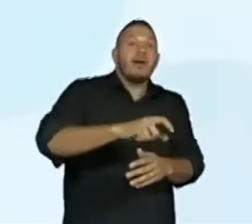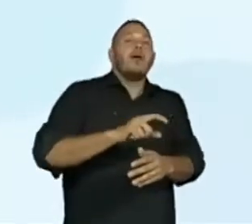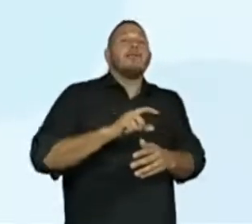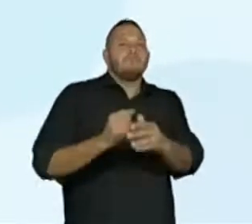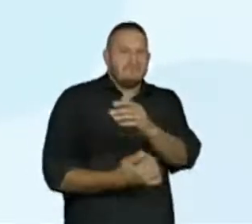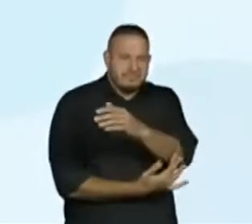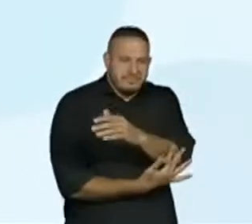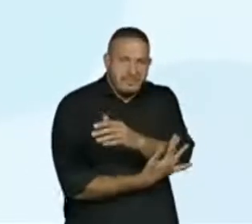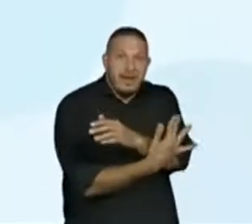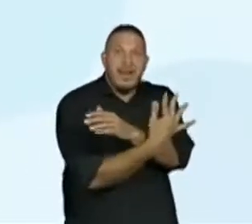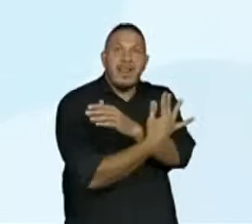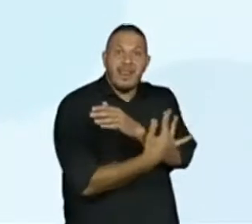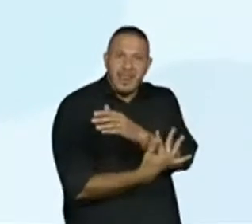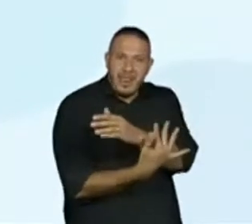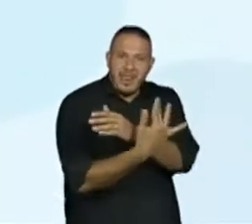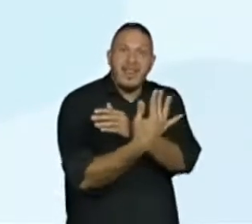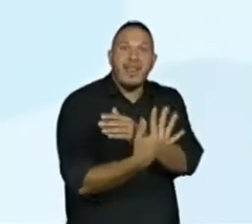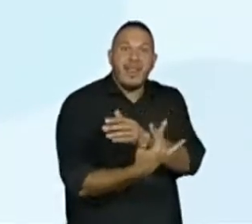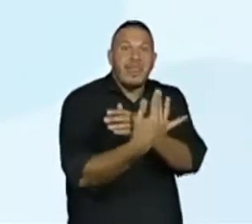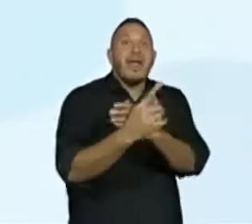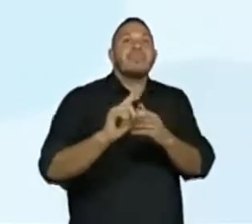e colheita